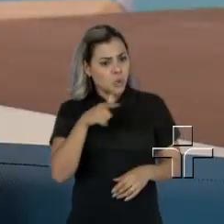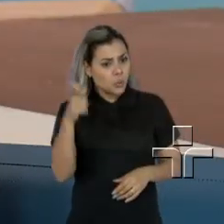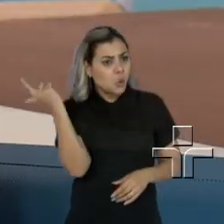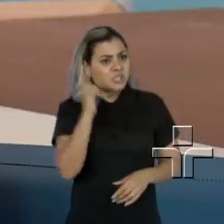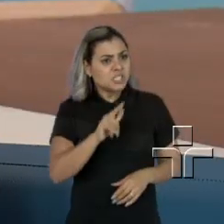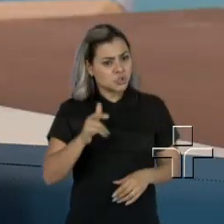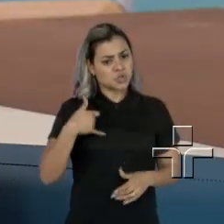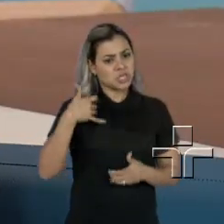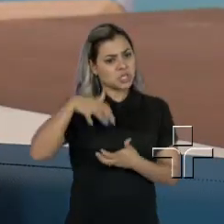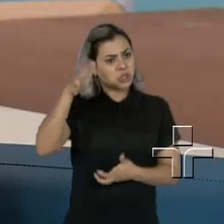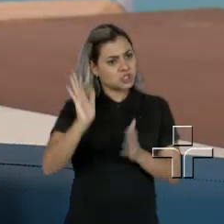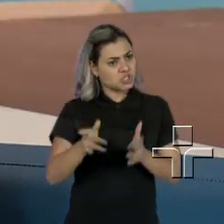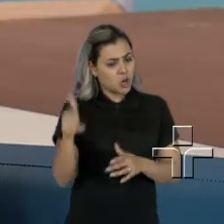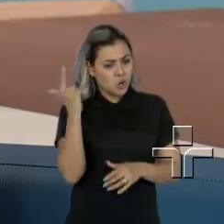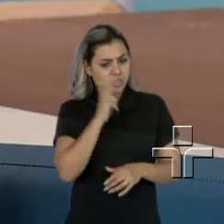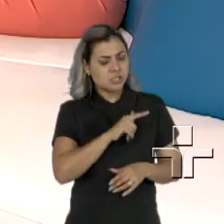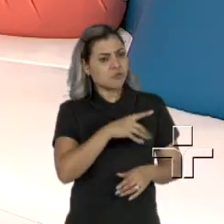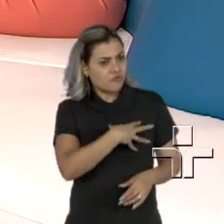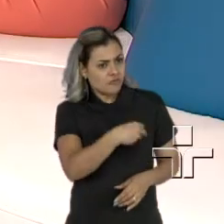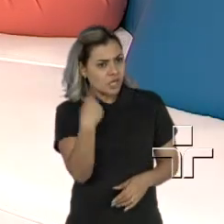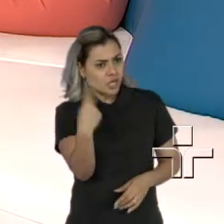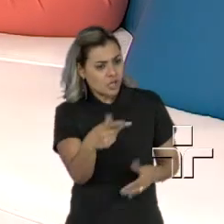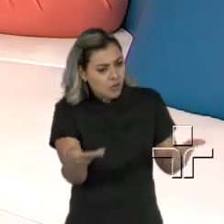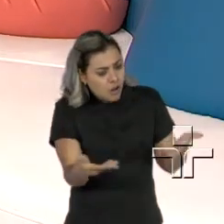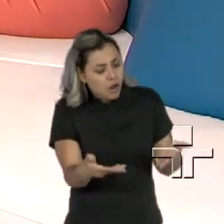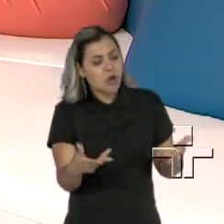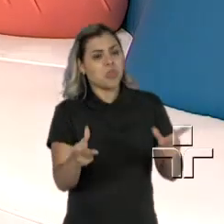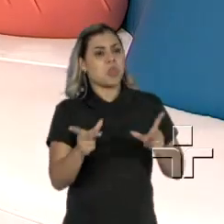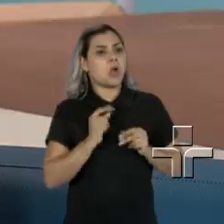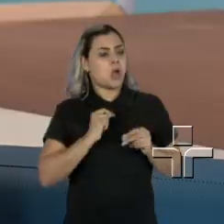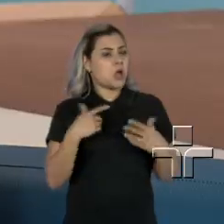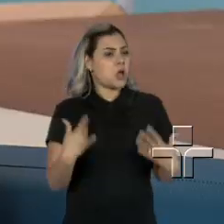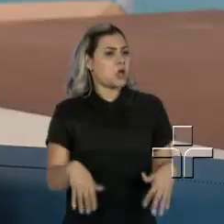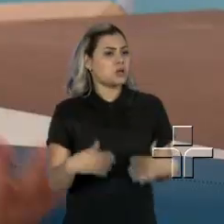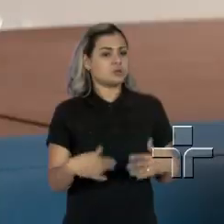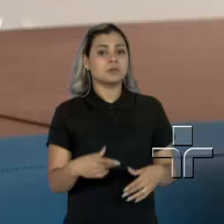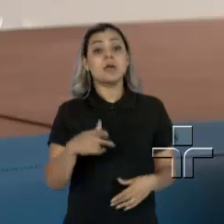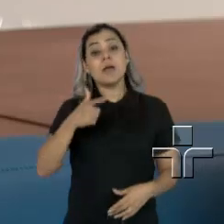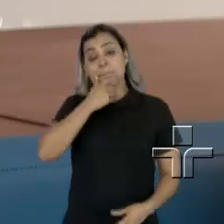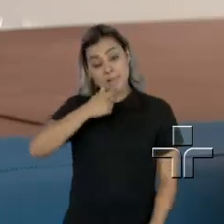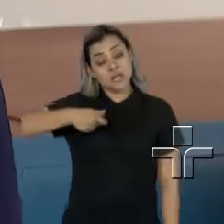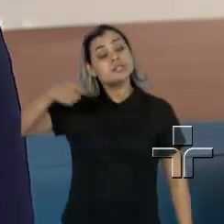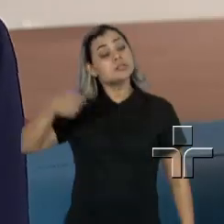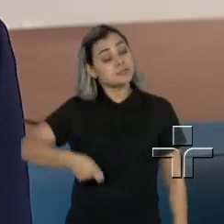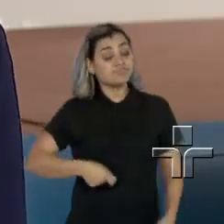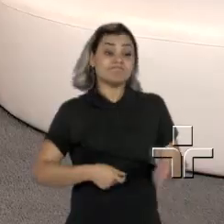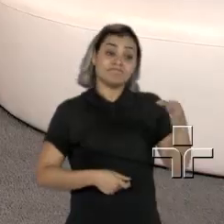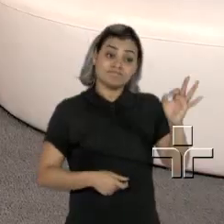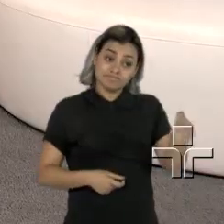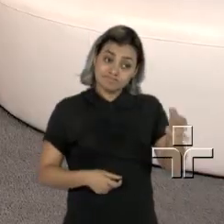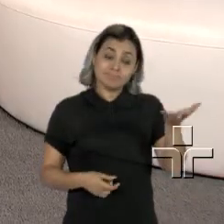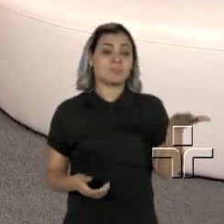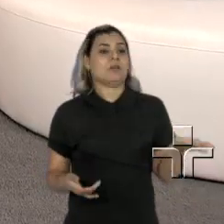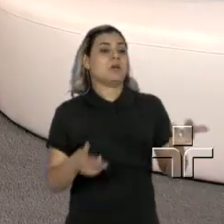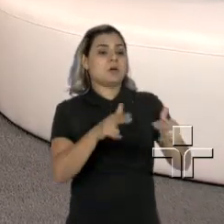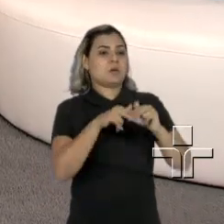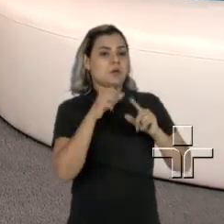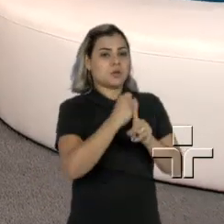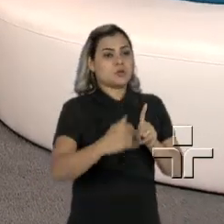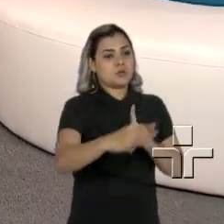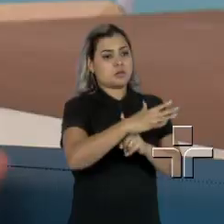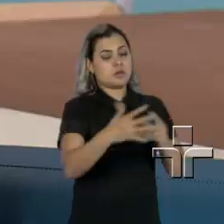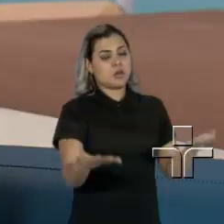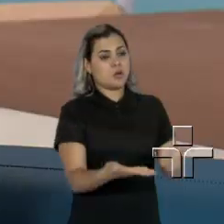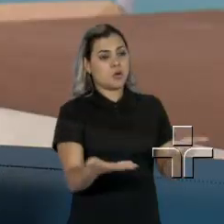garota e ainda vai ser pai. Rejuvenesceu. Rejuvenesceu, ele é pai. É até um machismo. É um machismo. Então ainda existe na sociedade,